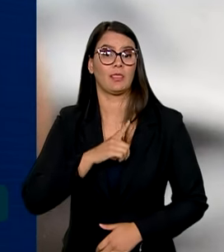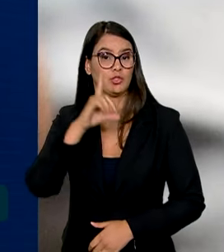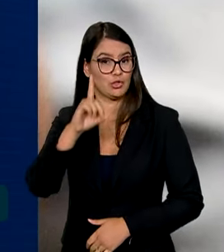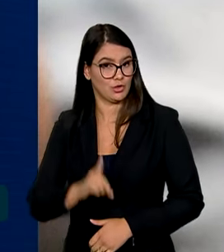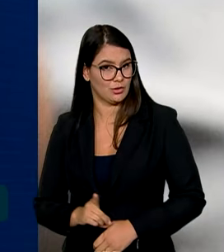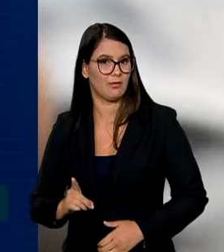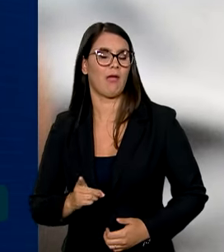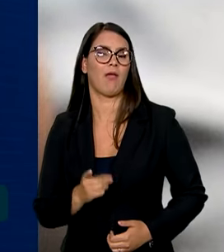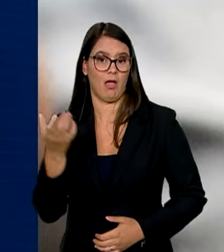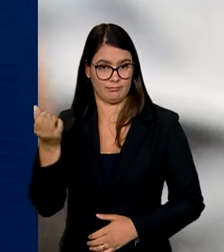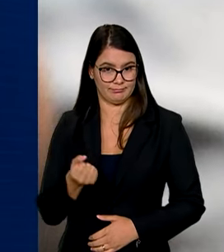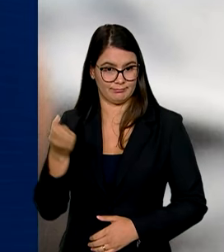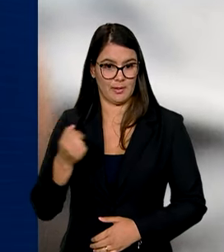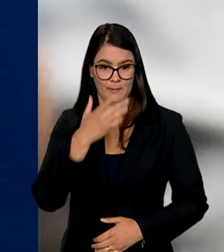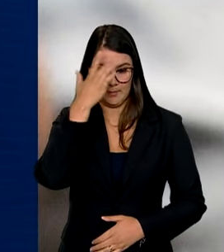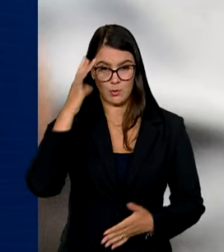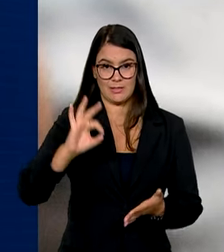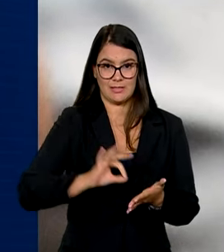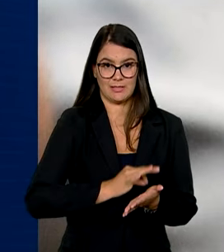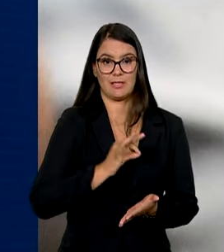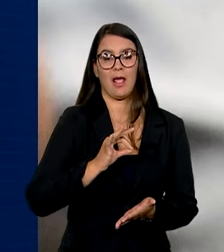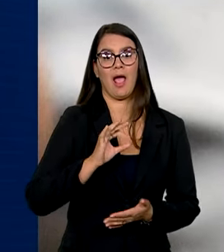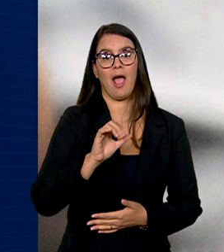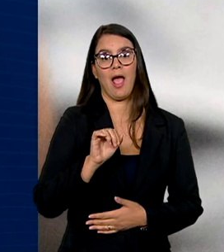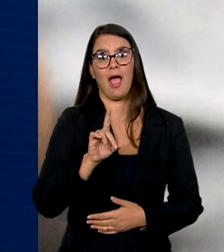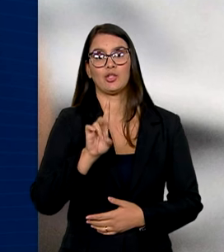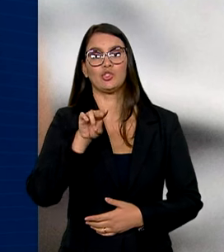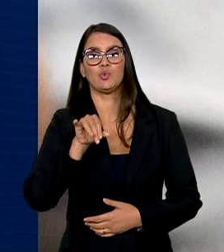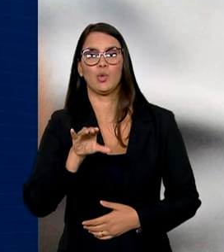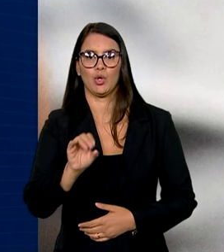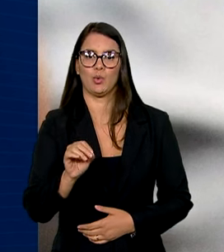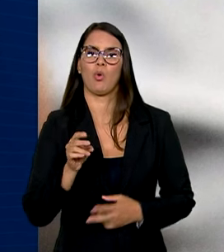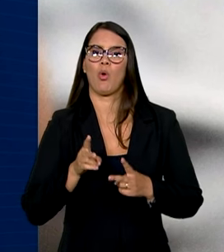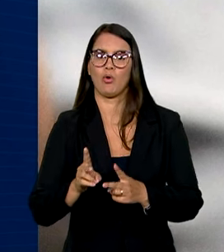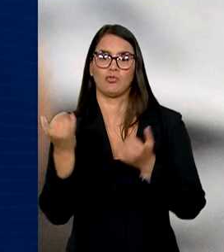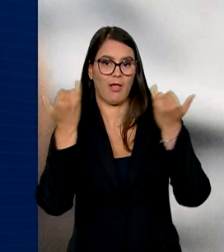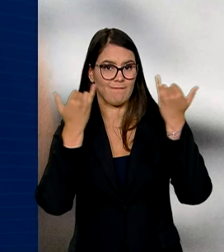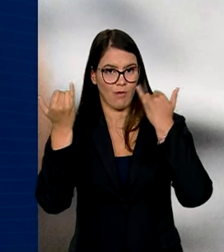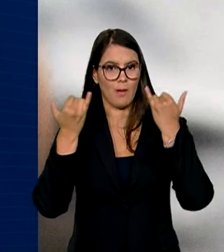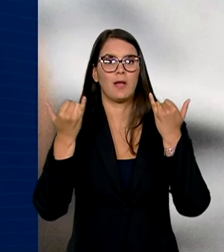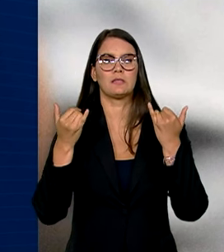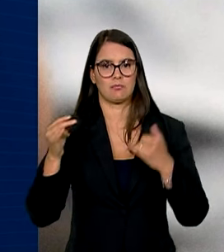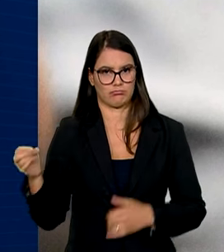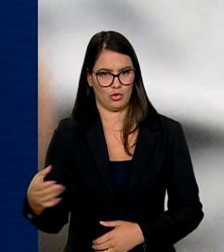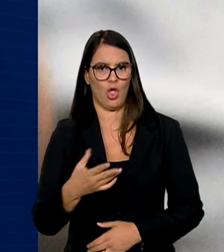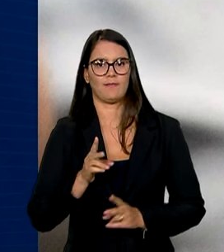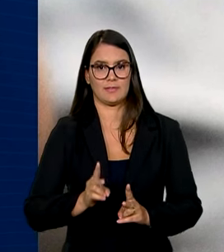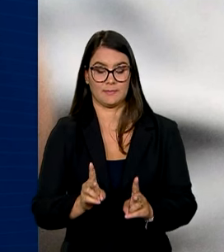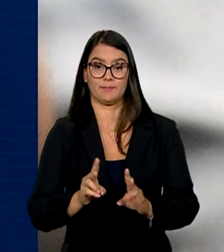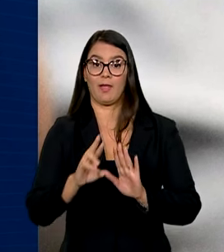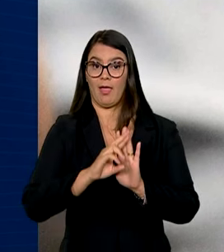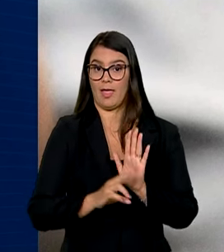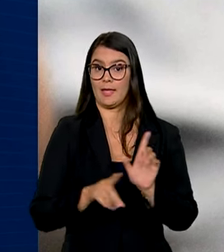benefício, as famílias devem estar inscritas no Cadastro Único e manter os dados atualizados. Outra regra